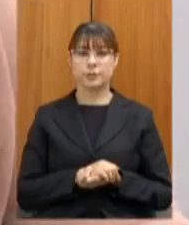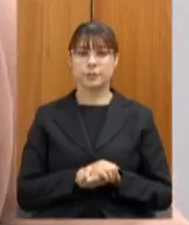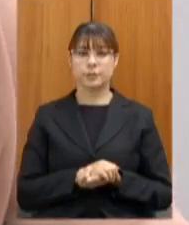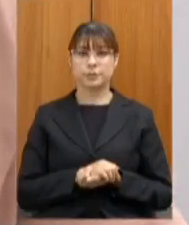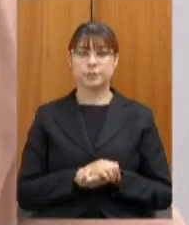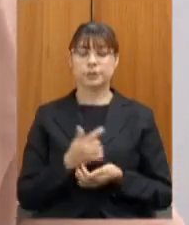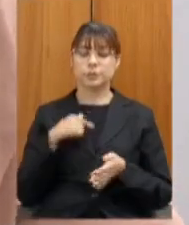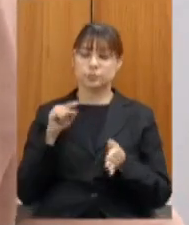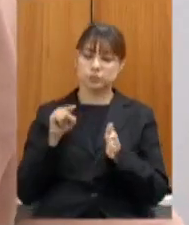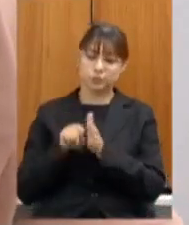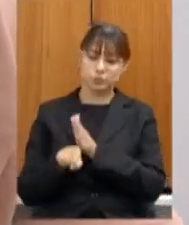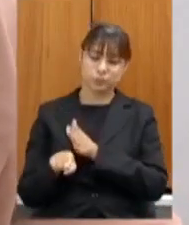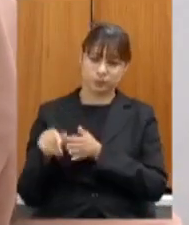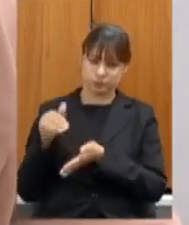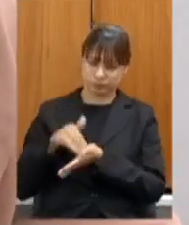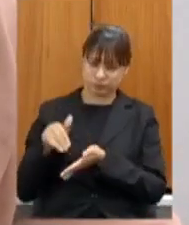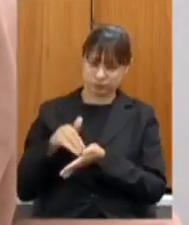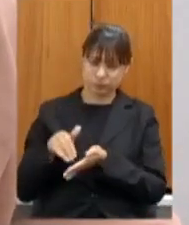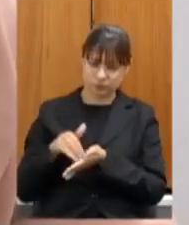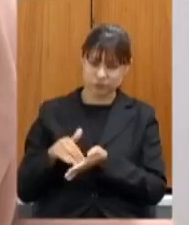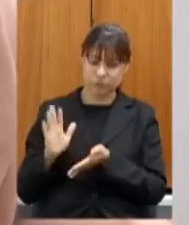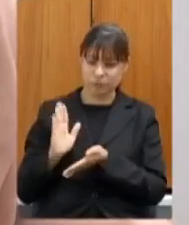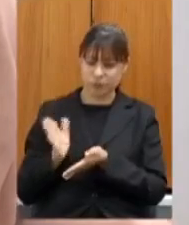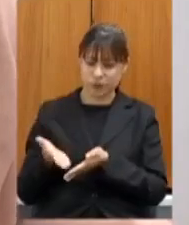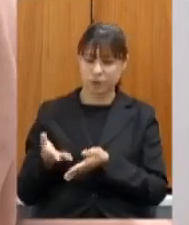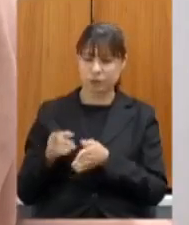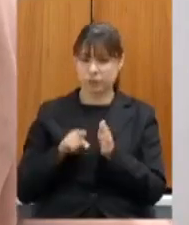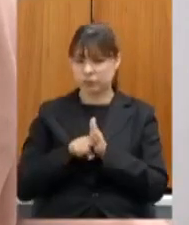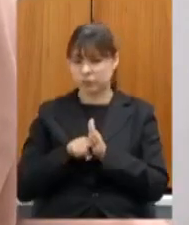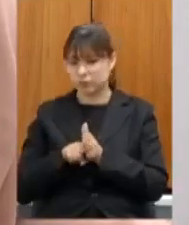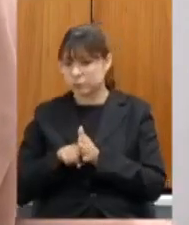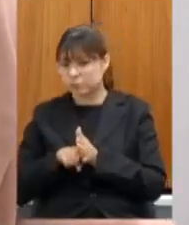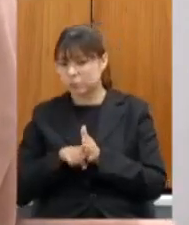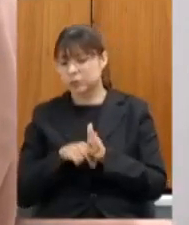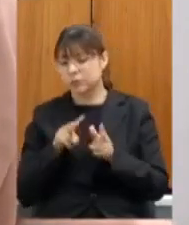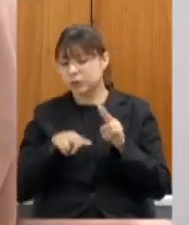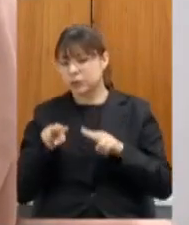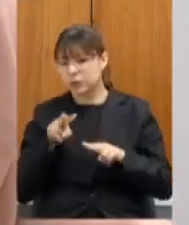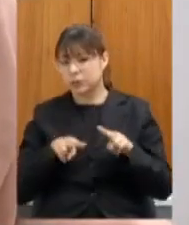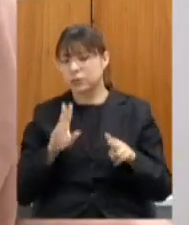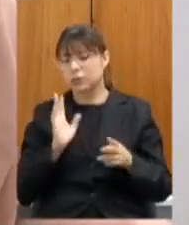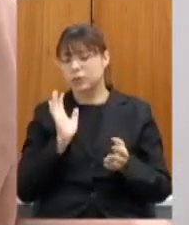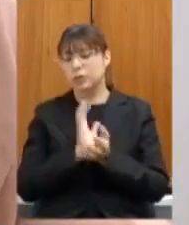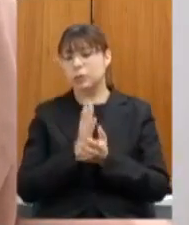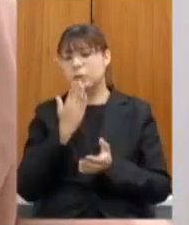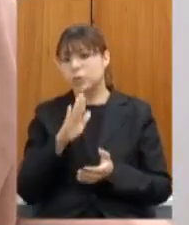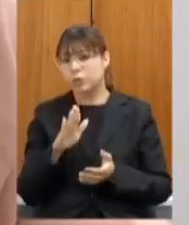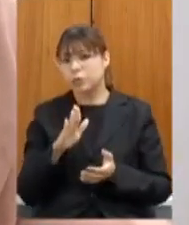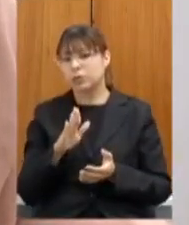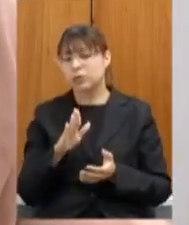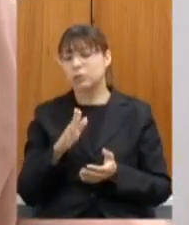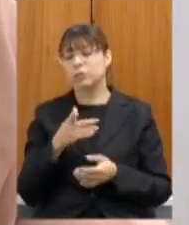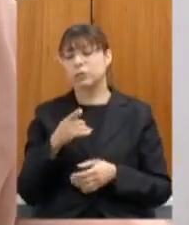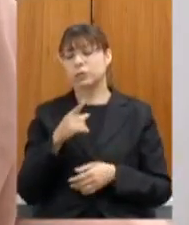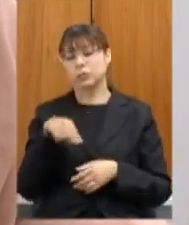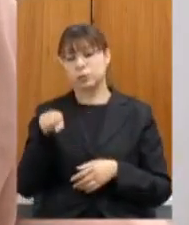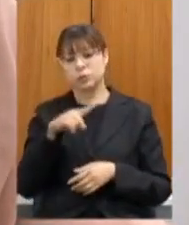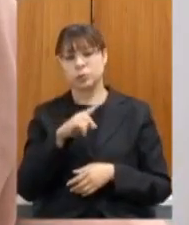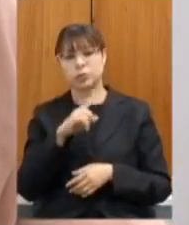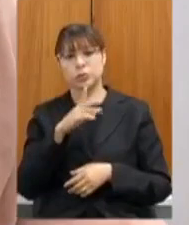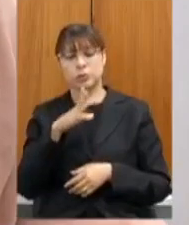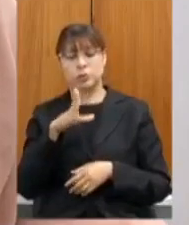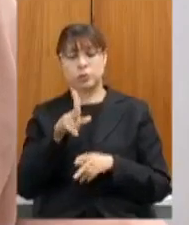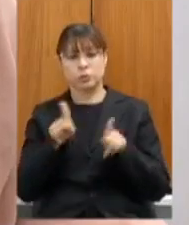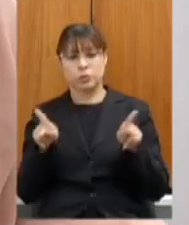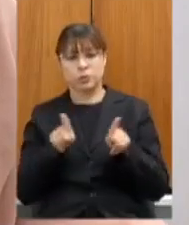questionamos se a secretaria realizou um diagnóstico para avaliar a situação dos docentes quanto as condições de